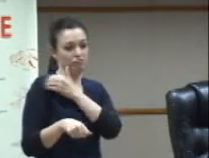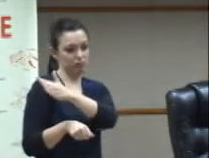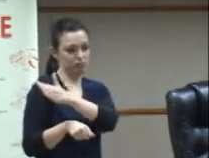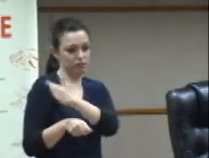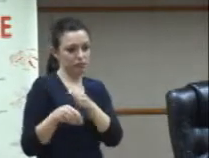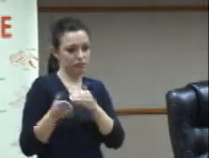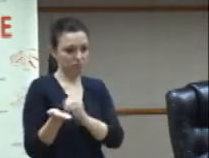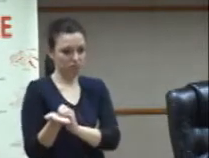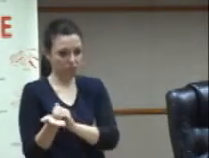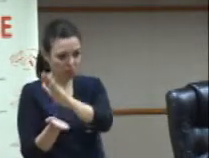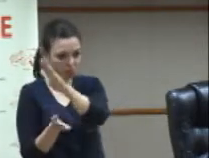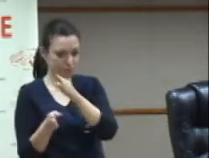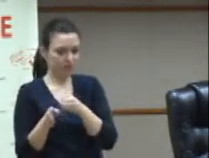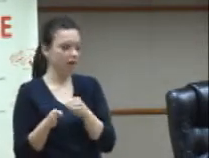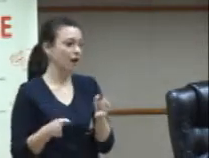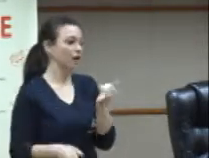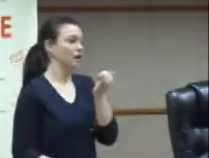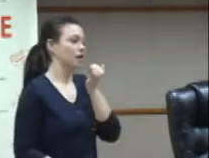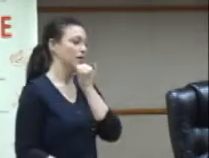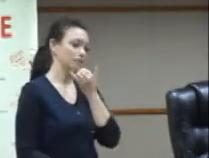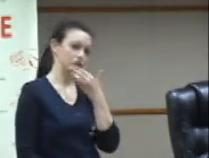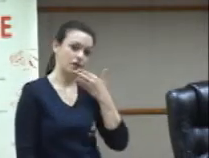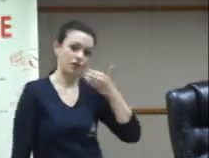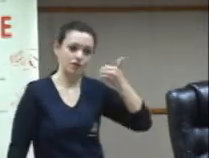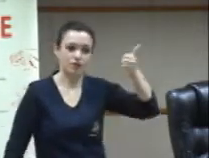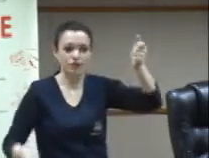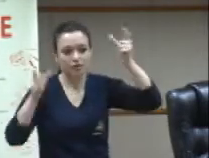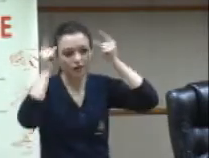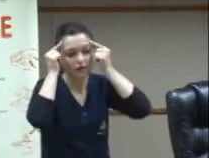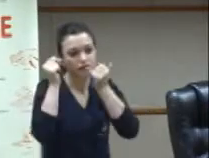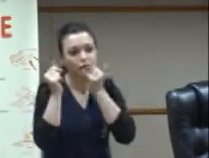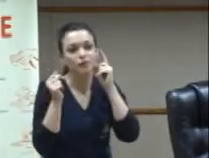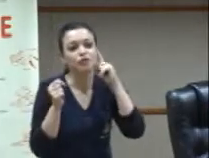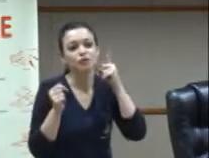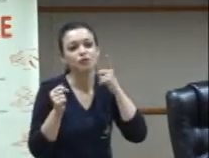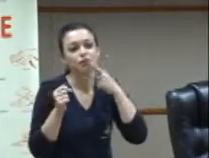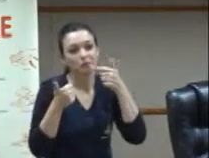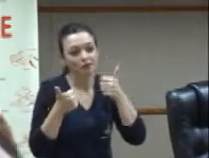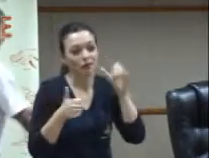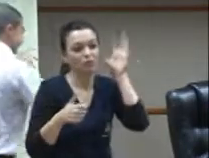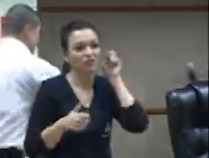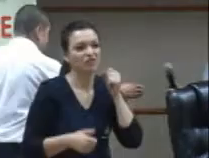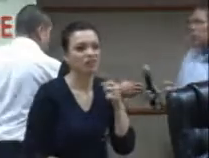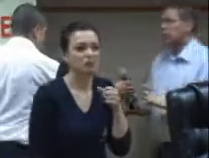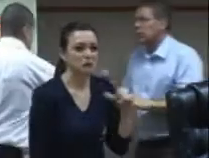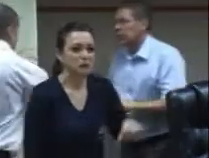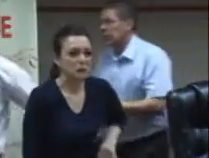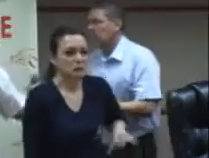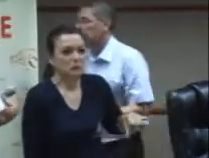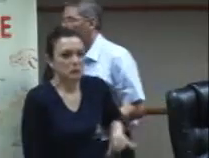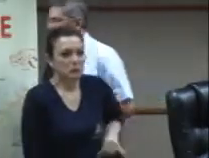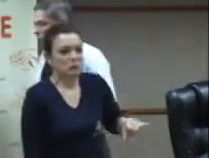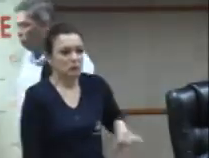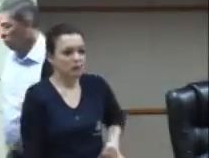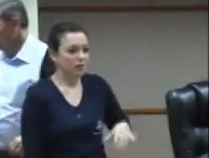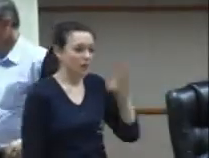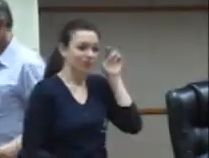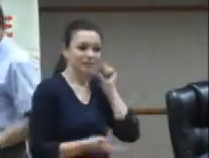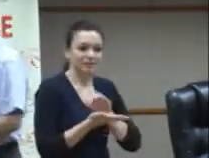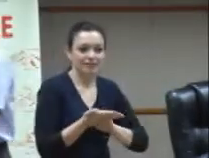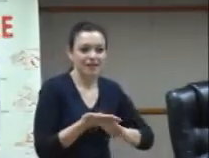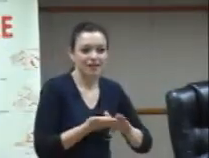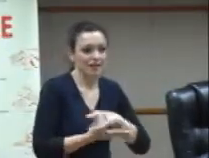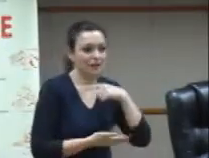ah eu percebi que o microfone olha aí ó viu eu percebi que eu estava me esforçando no microfone eu senti e